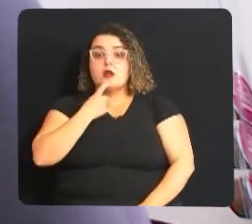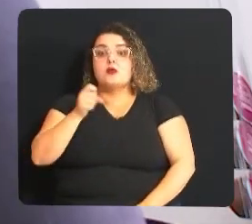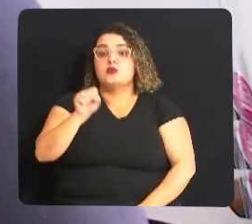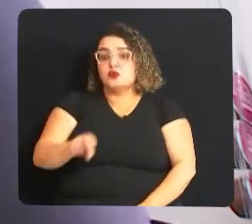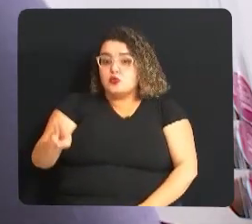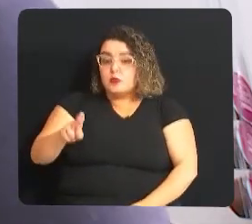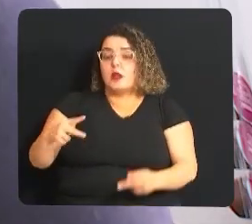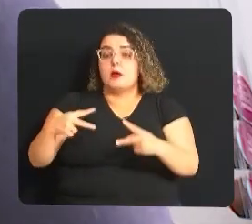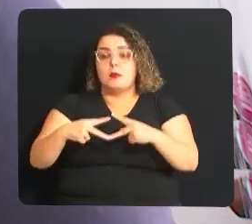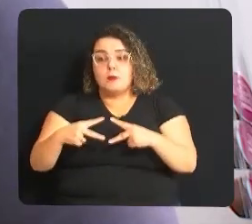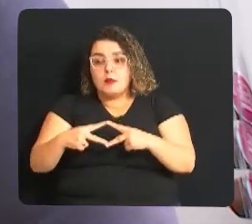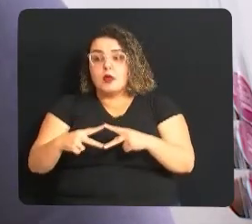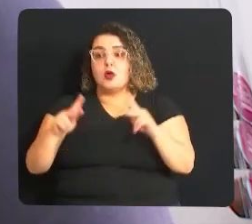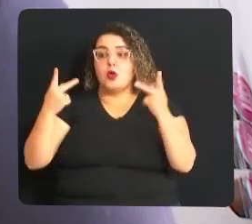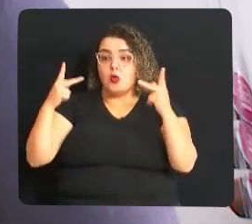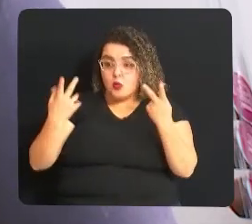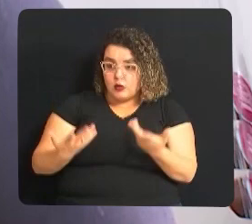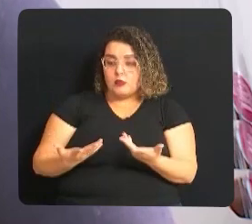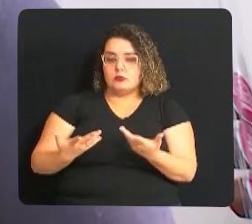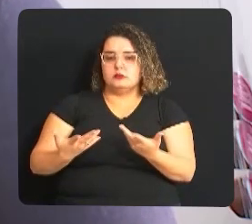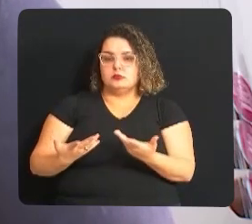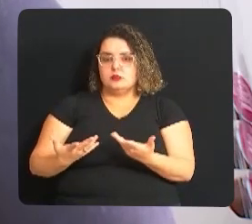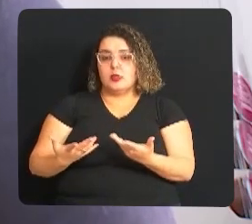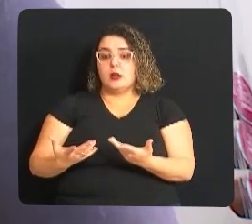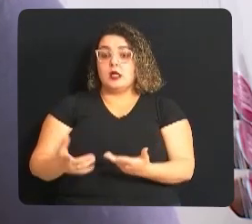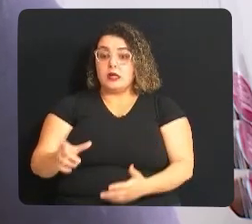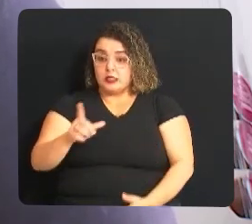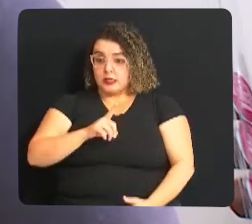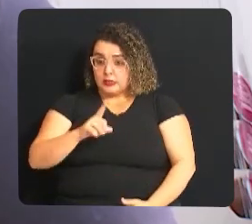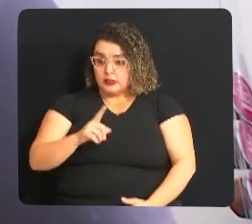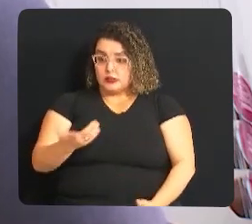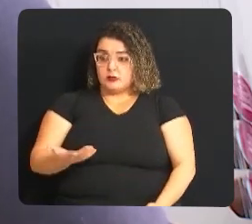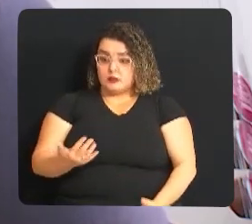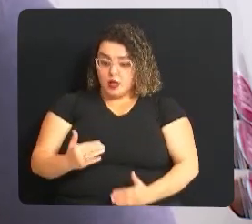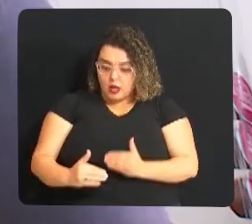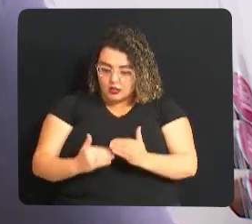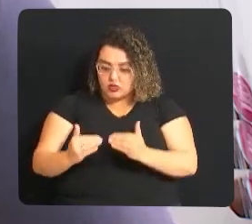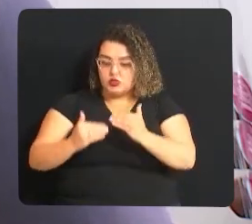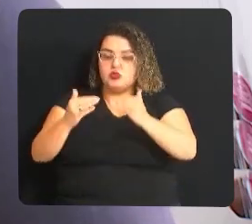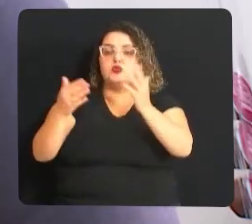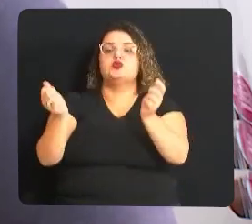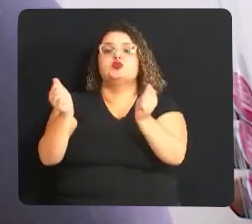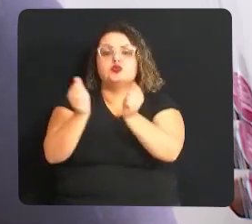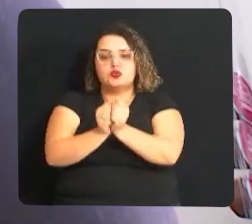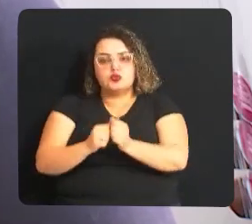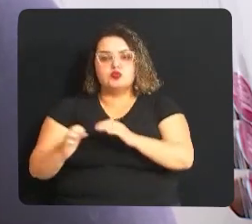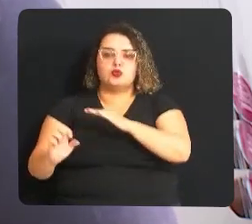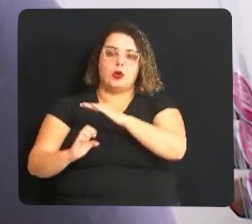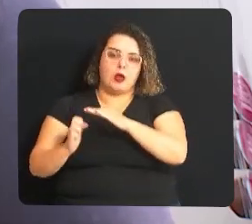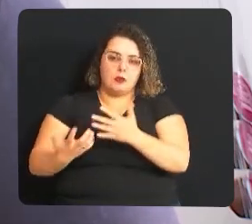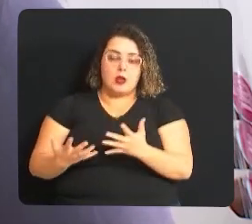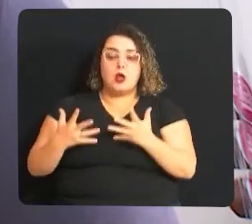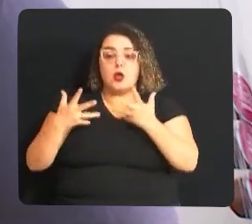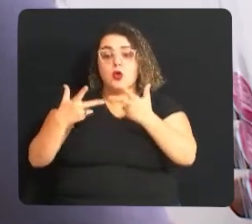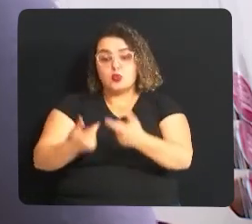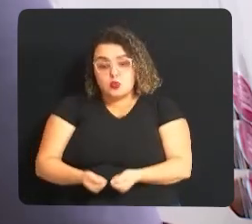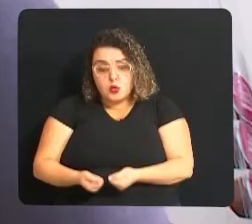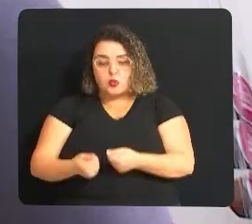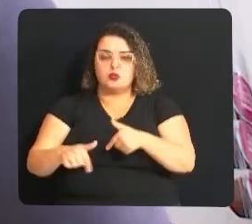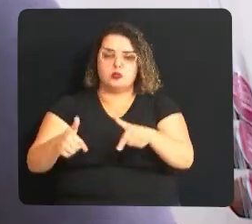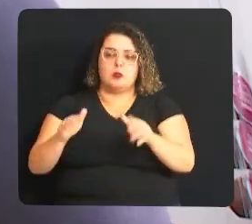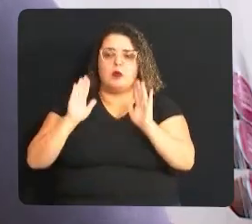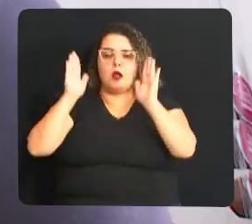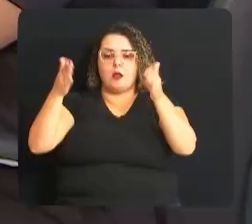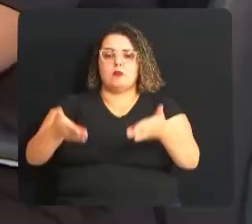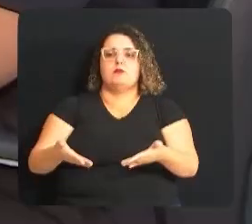Paulínia, Hortolândia, aonde nós fazemos e desenvolvemos junto com a empresa, todo um trabalho voltado para a